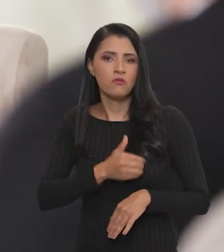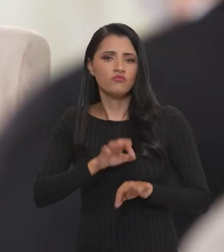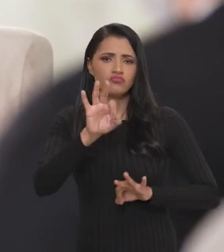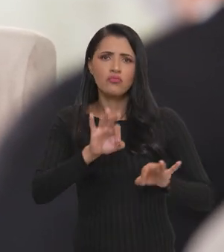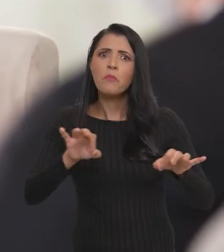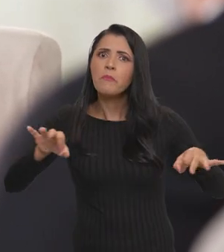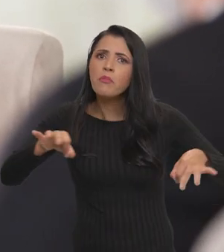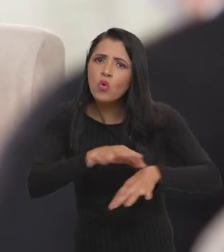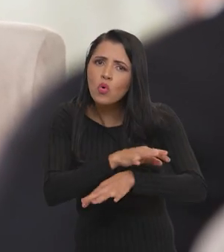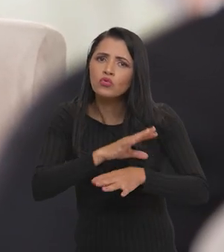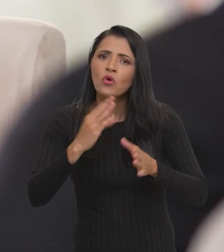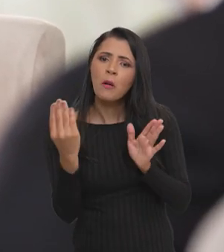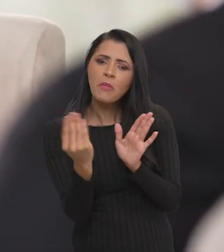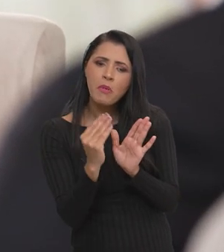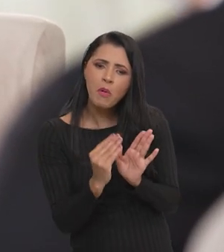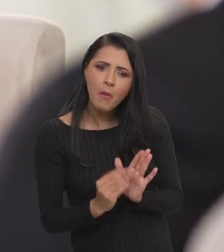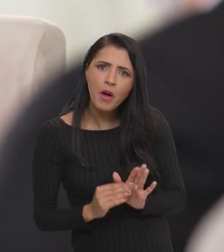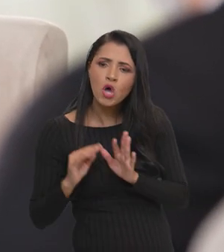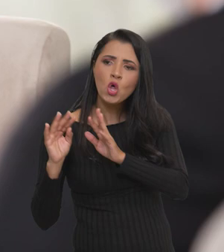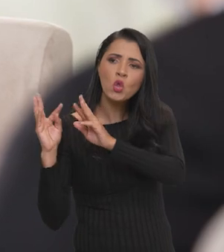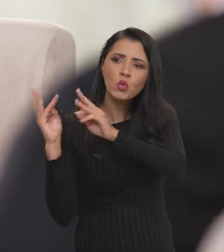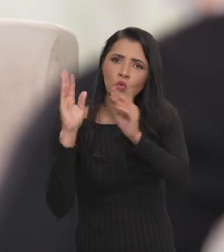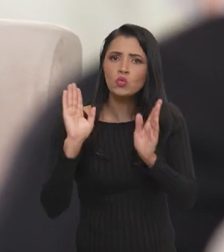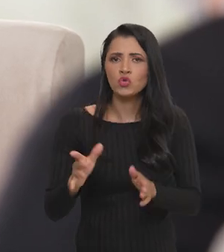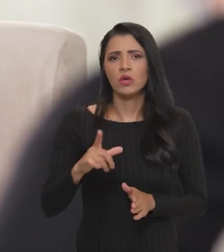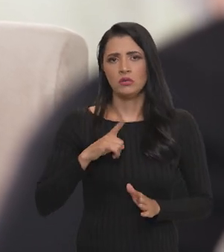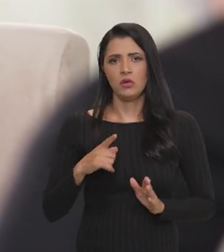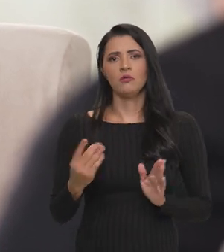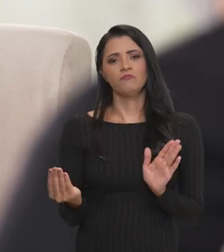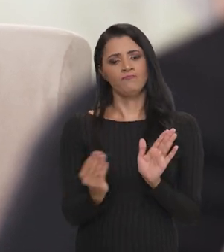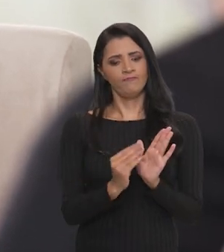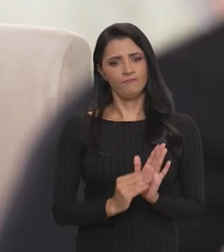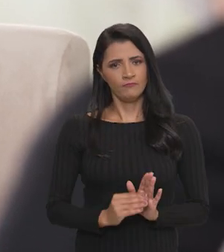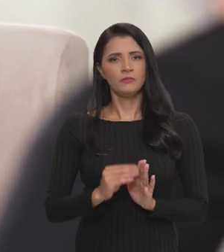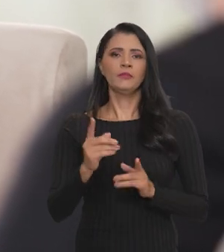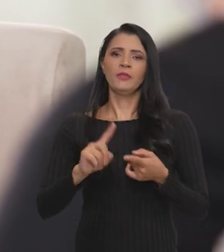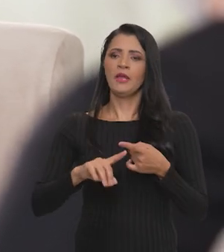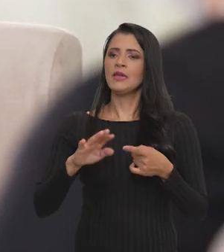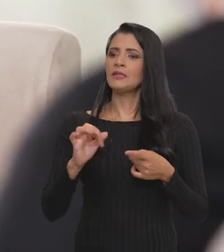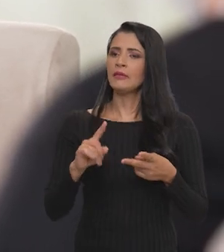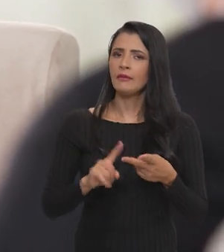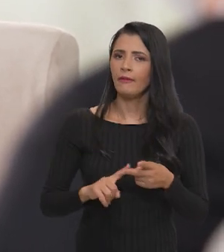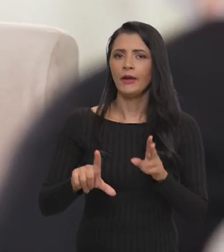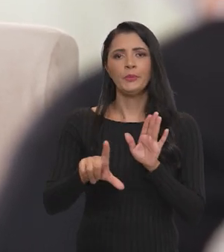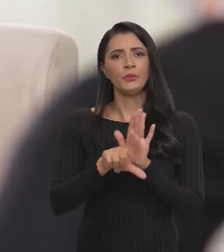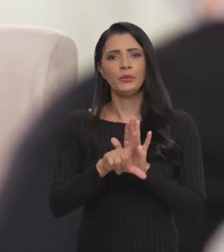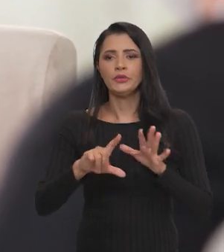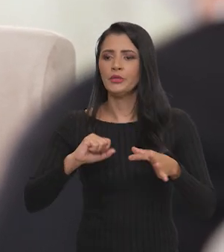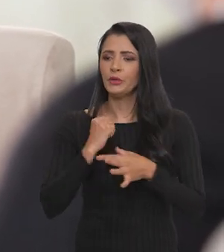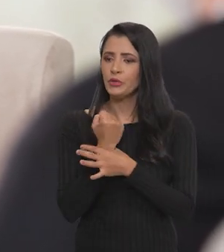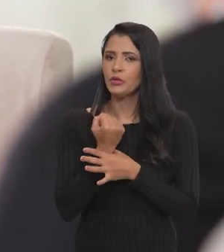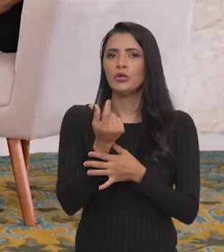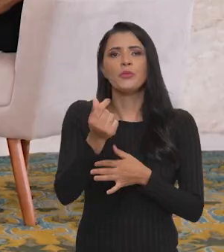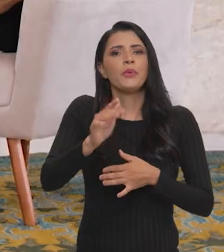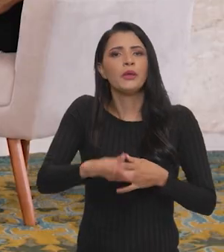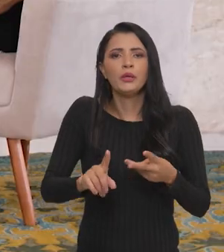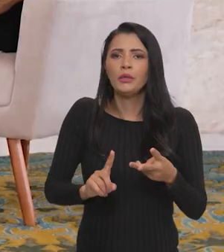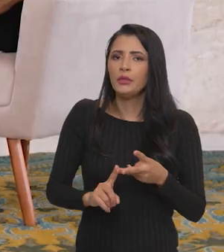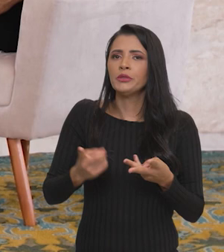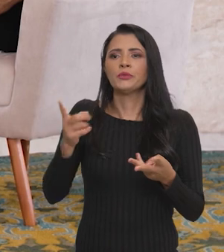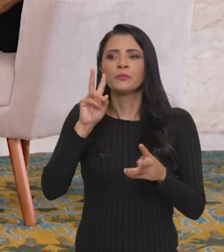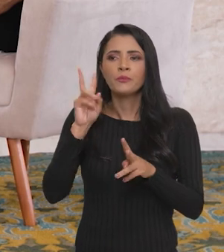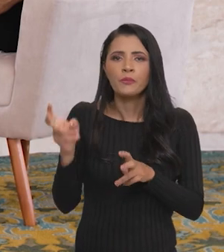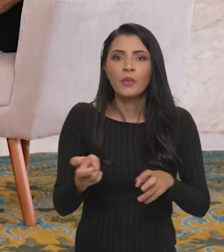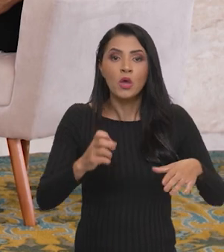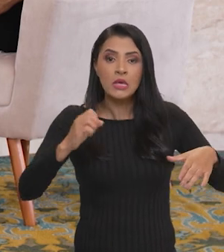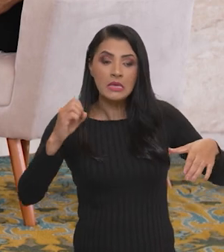alimentar, reunindo todos esses instrumentos que a gente já tem. A gente tem as estatais, a gente tem política de garantia de preços mínimos, a gente vai ter